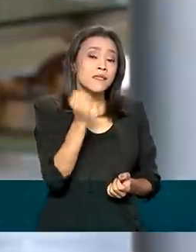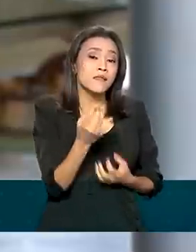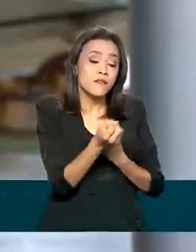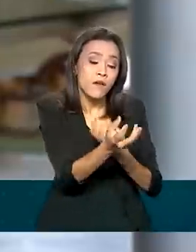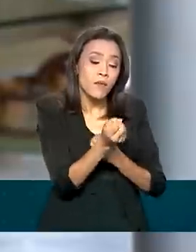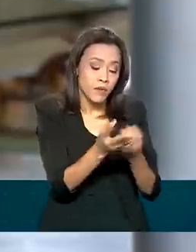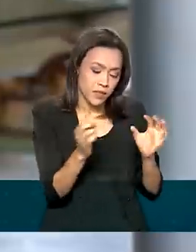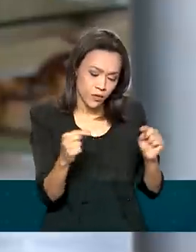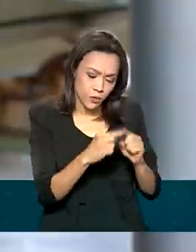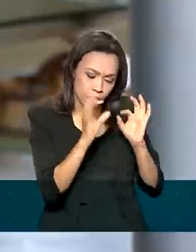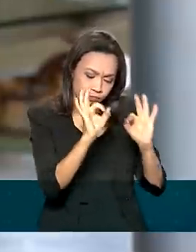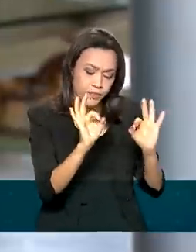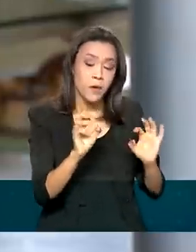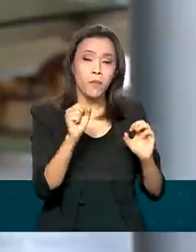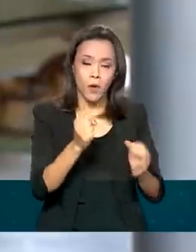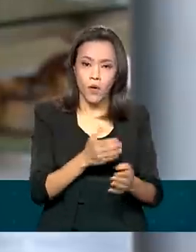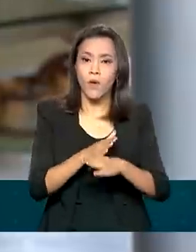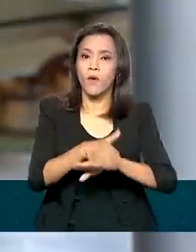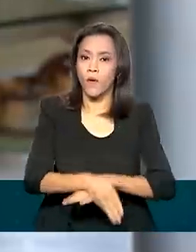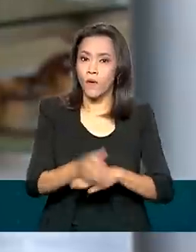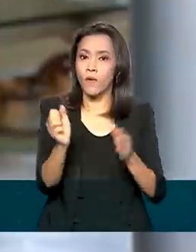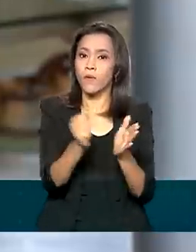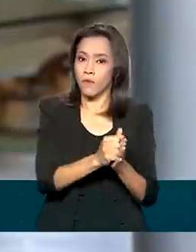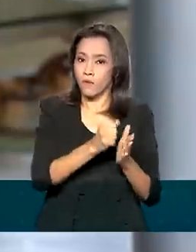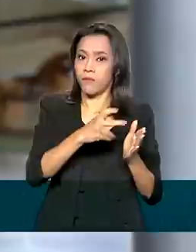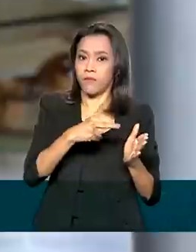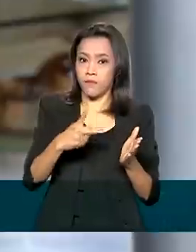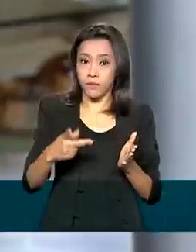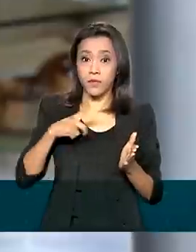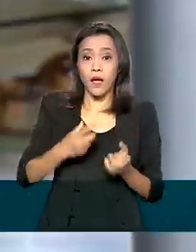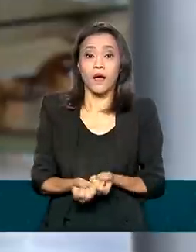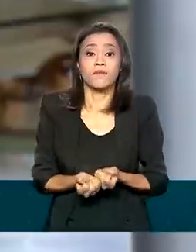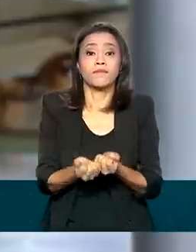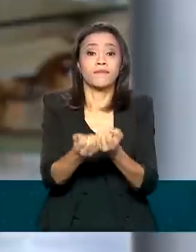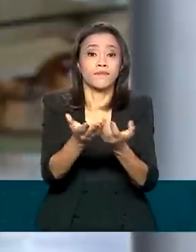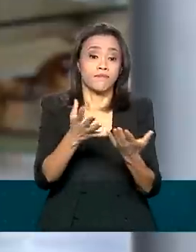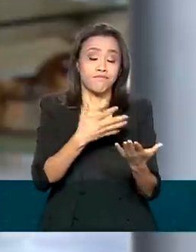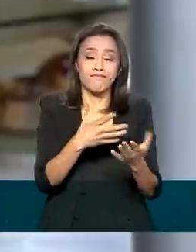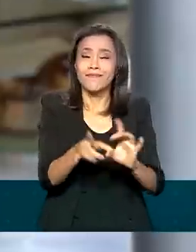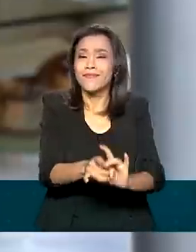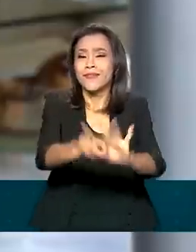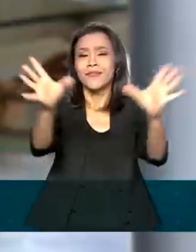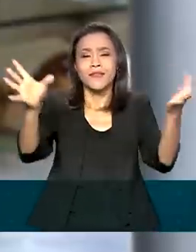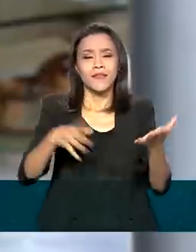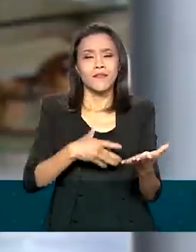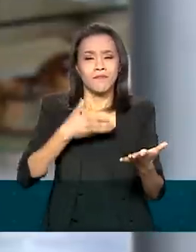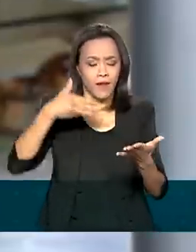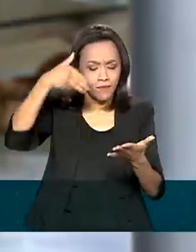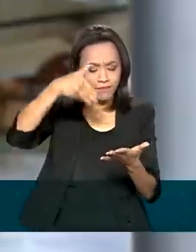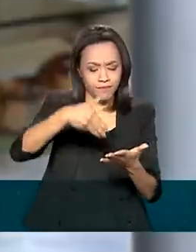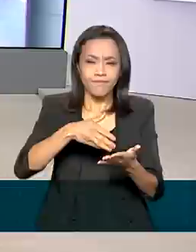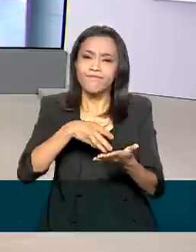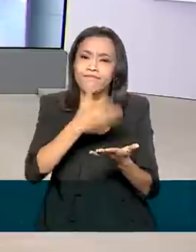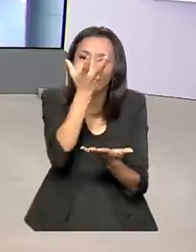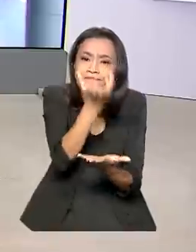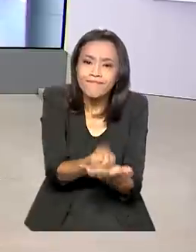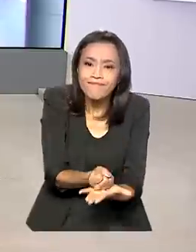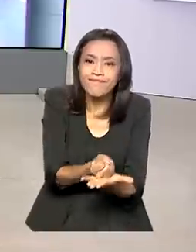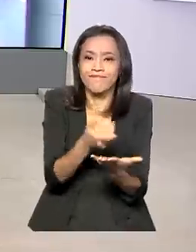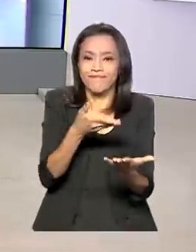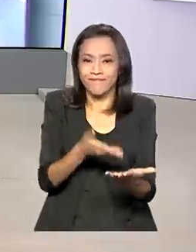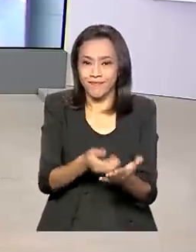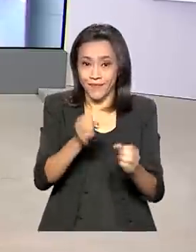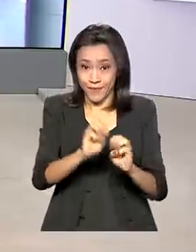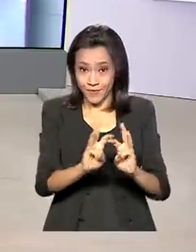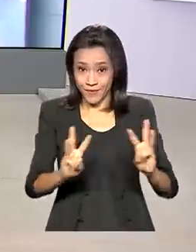beneficiário pode acessar o aplicativo Cad Único, que está disponível para download no portal gov.br. Renata. Tá certo,